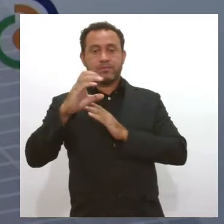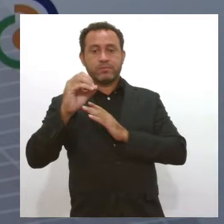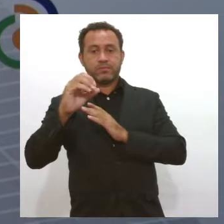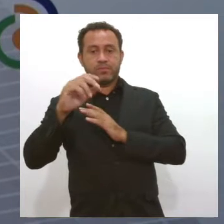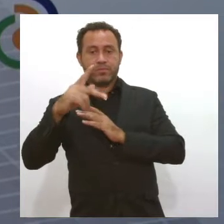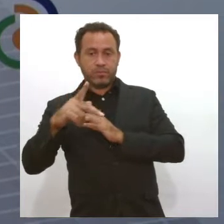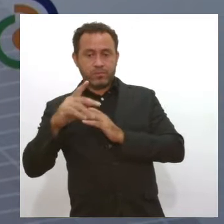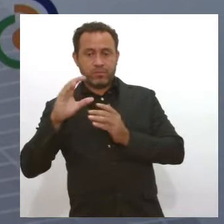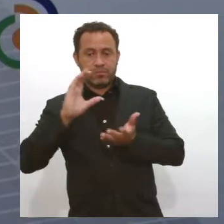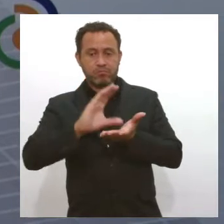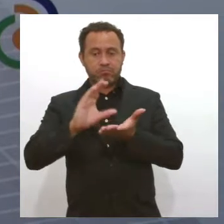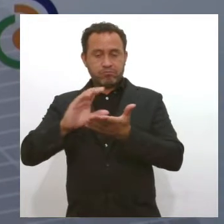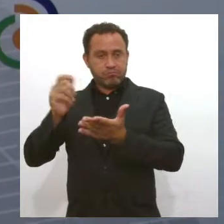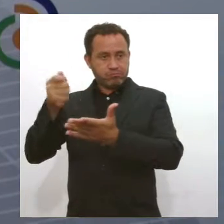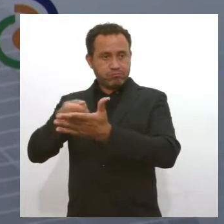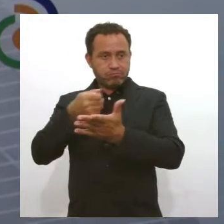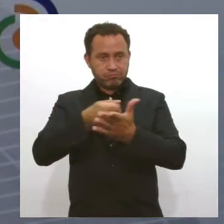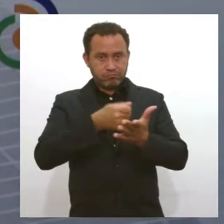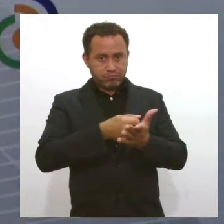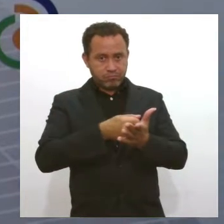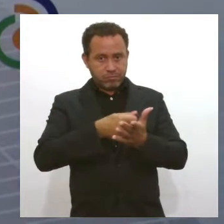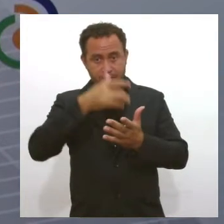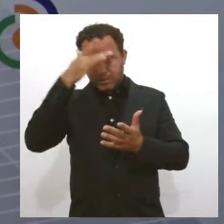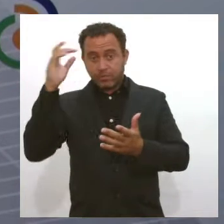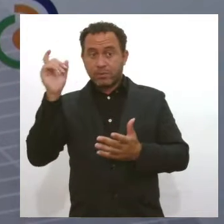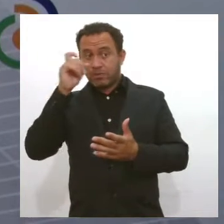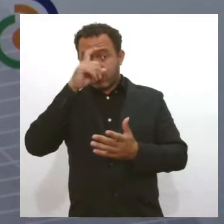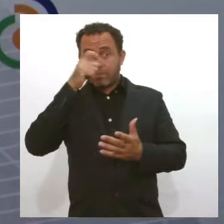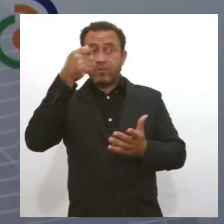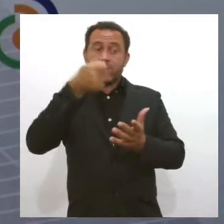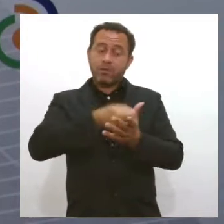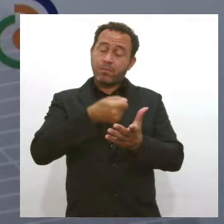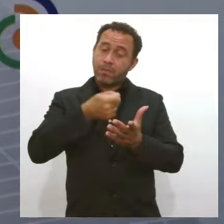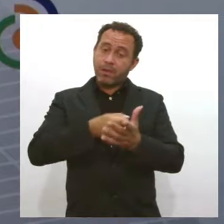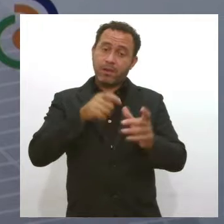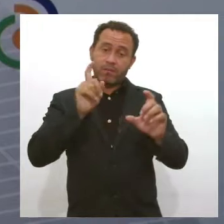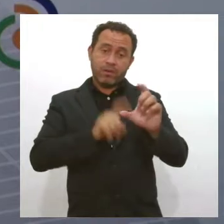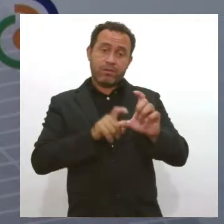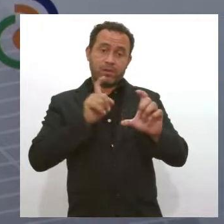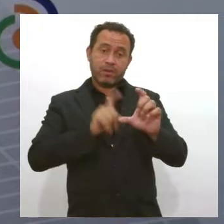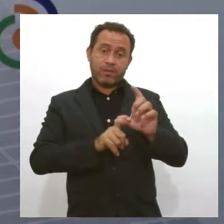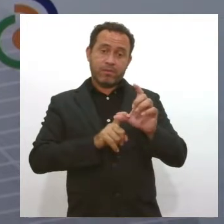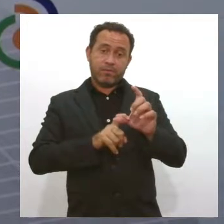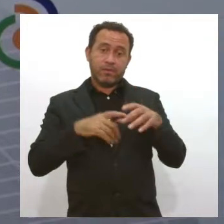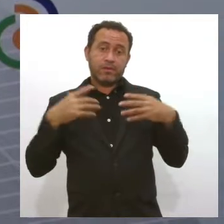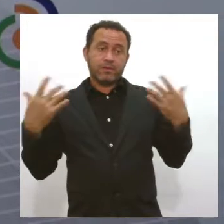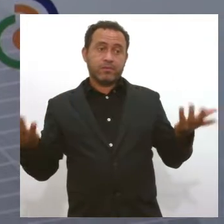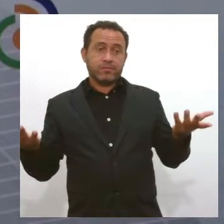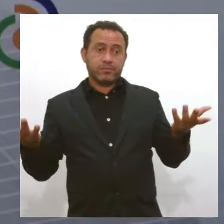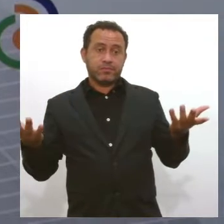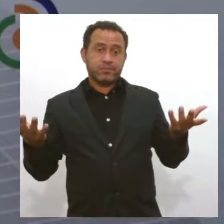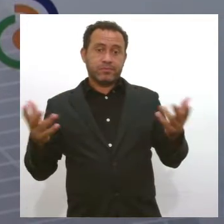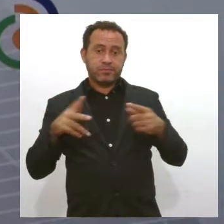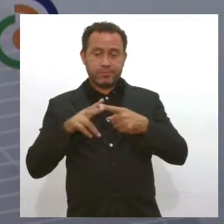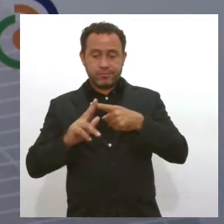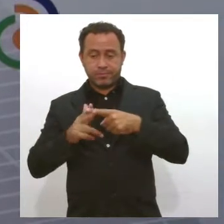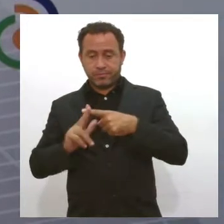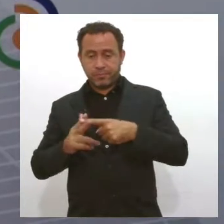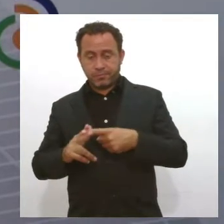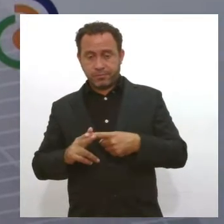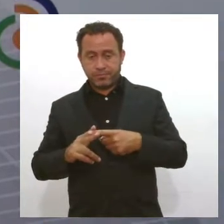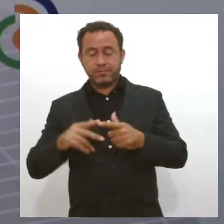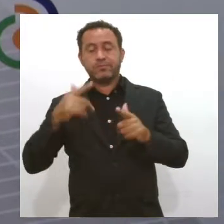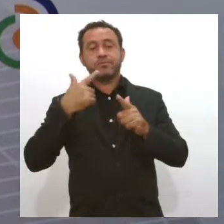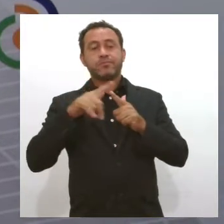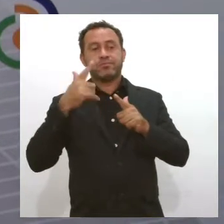fazia investimentos, os mutuários tiveram dificuldades em pagar as prestações em razão da forma como elas foram corrigidas. Isso gerou